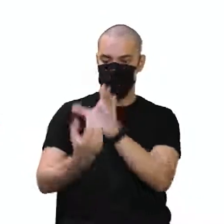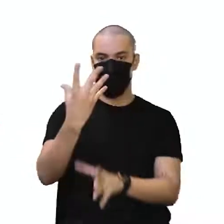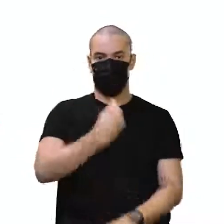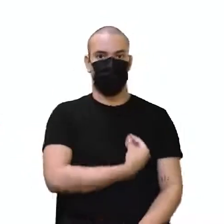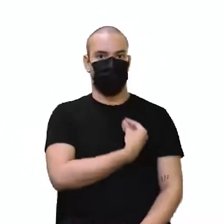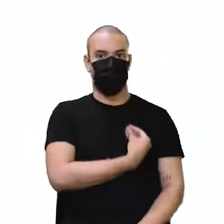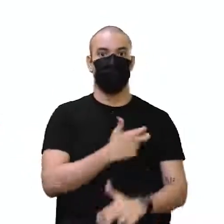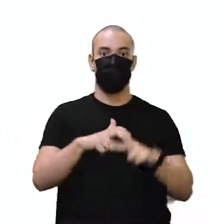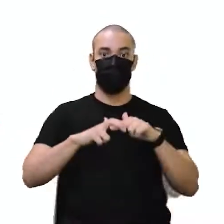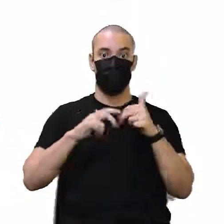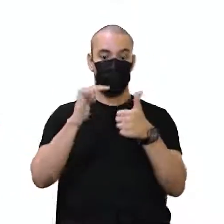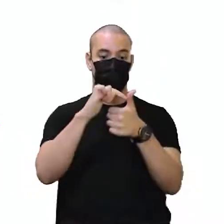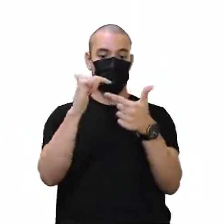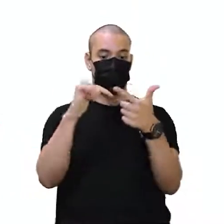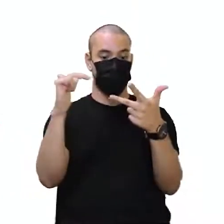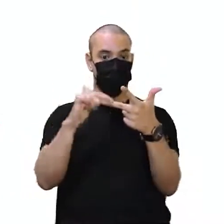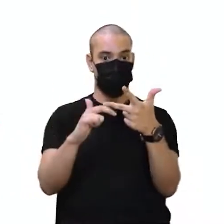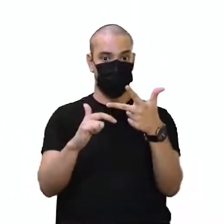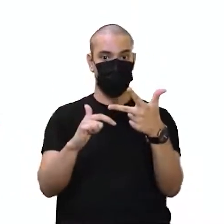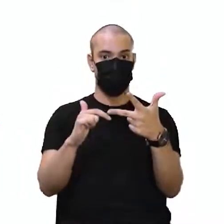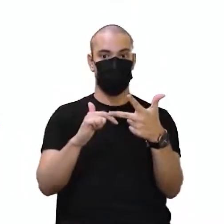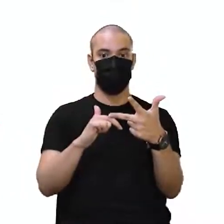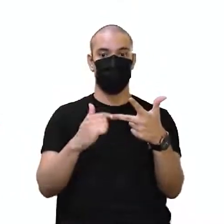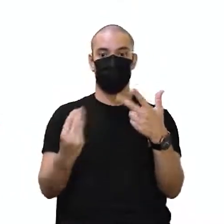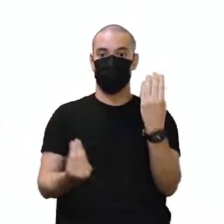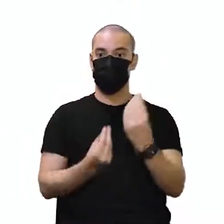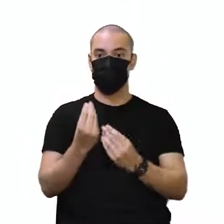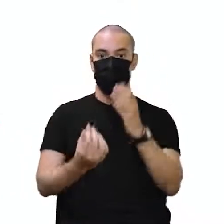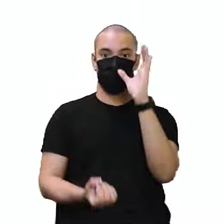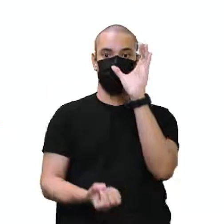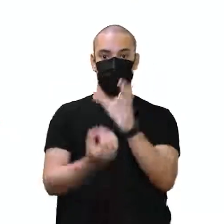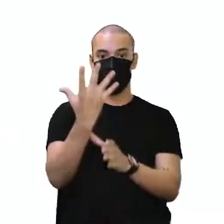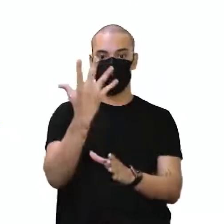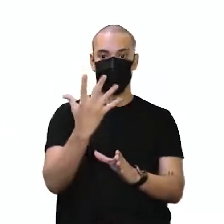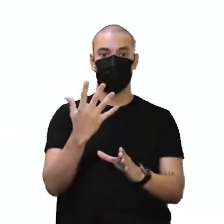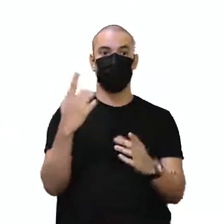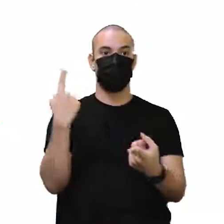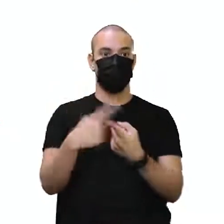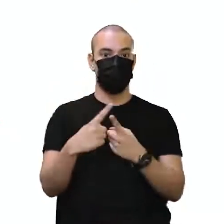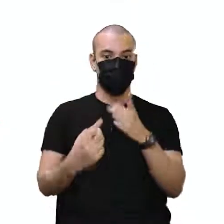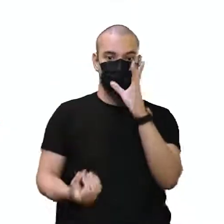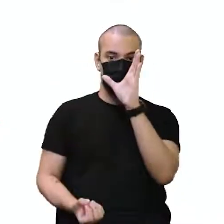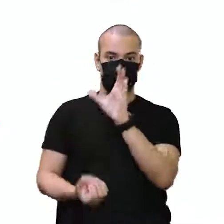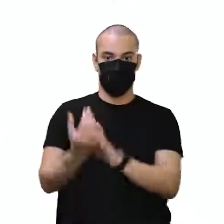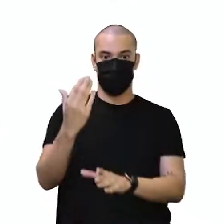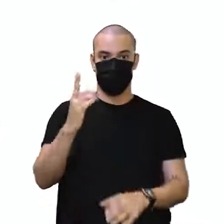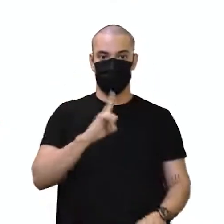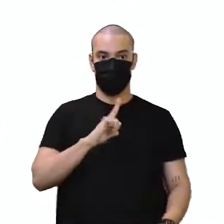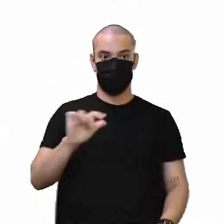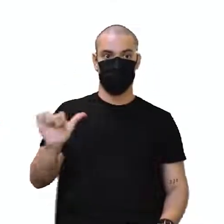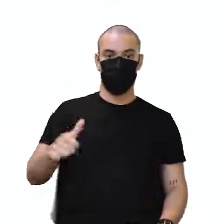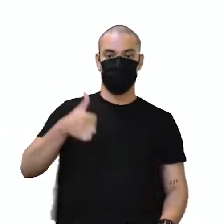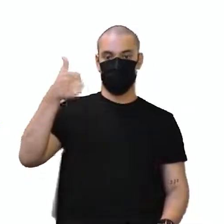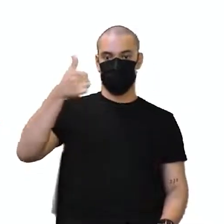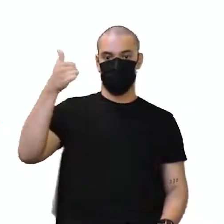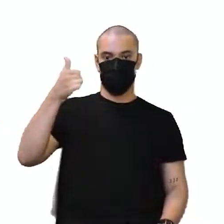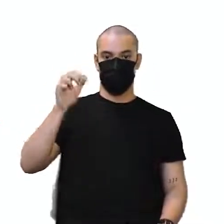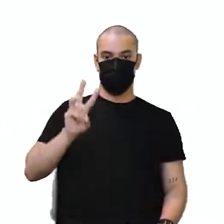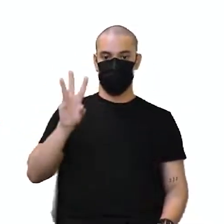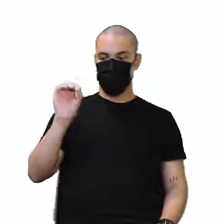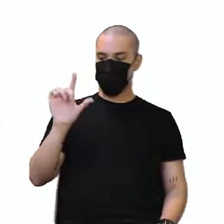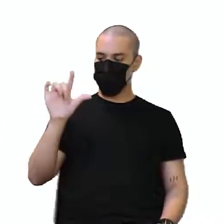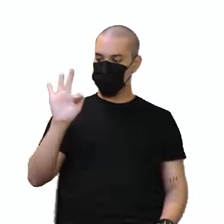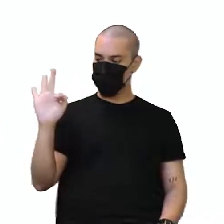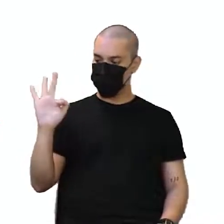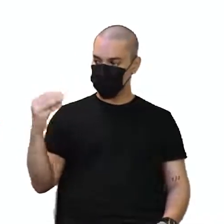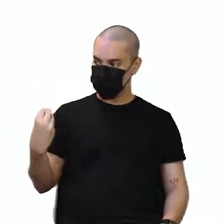vida. Então, essas três, quatro, três teorias... A ideia, professora, surgiu do Harvard, eu tava... É, o Wolf deu